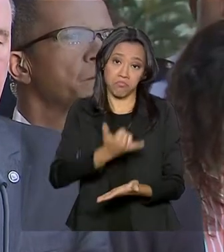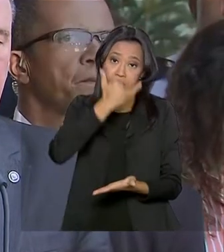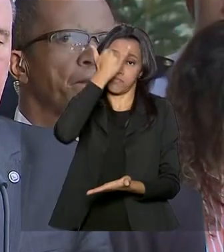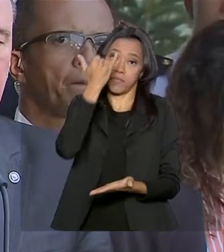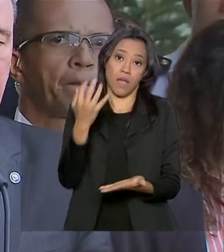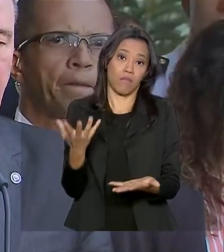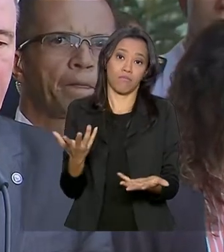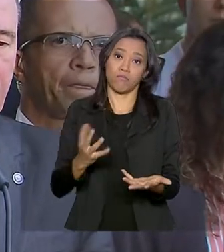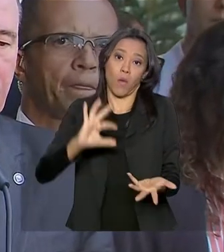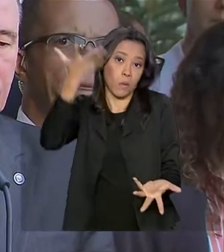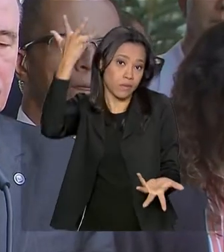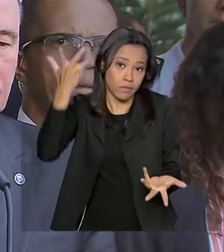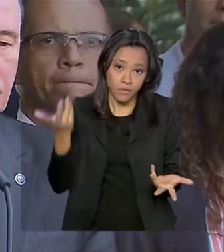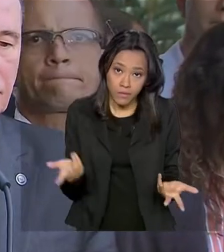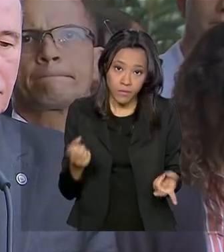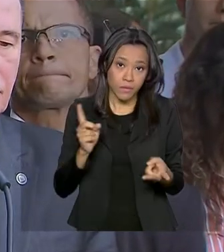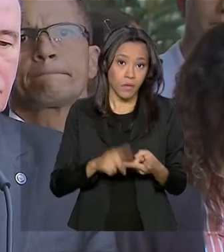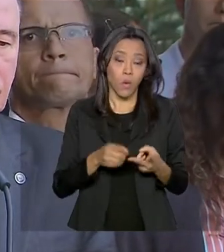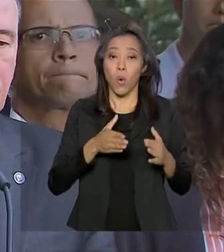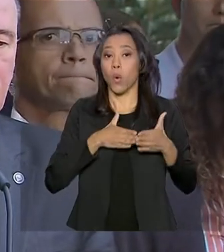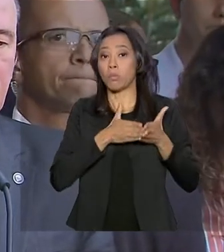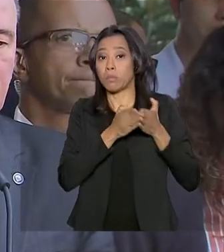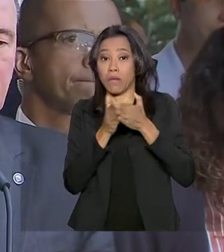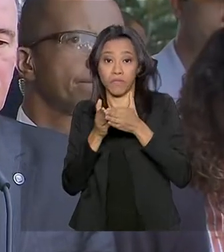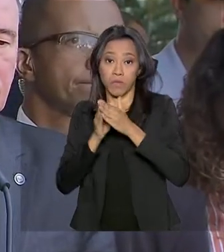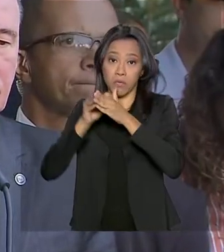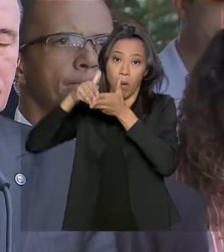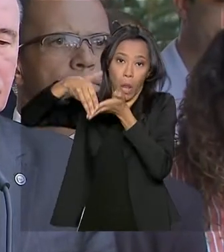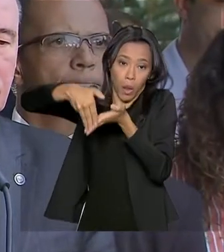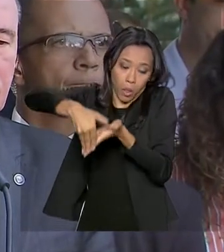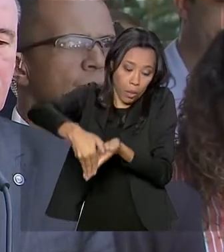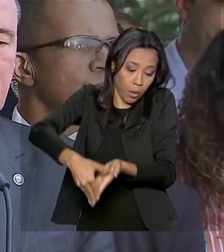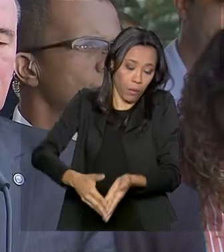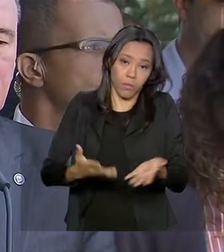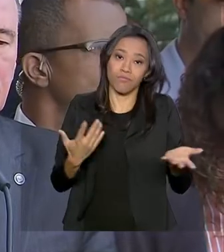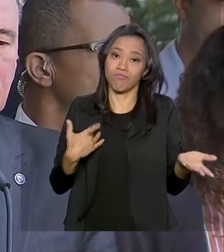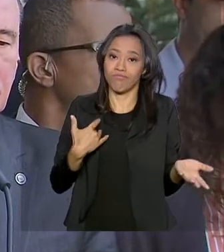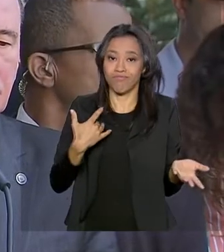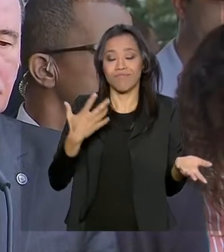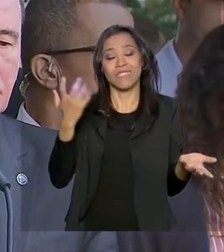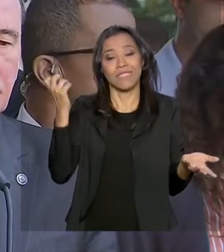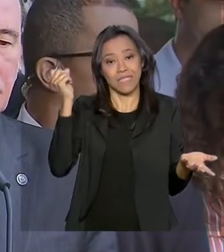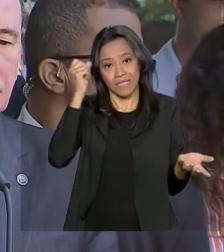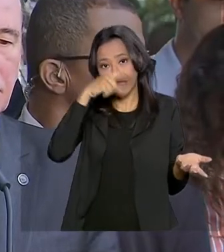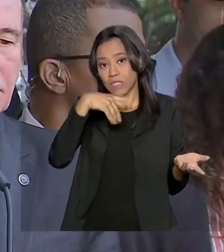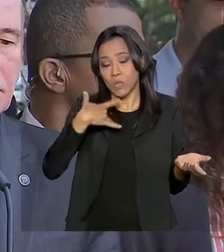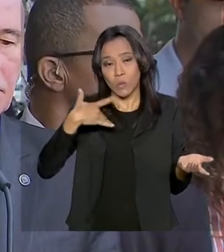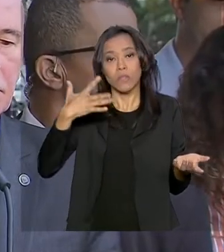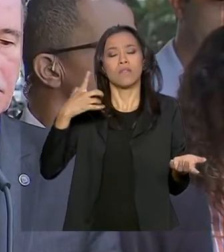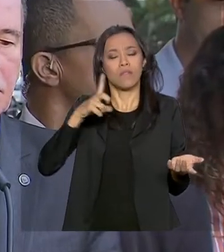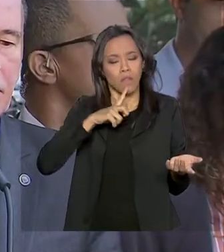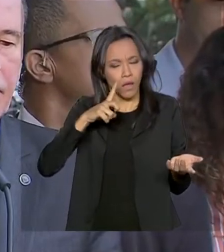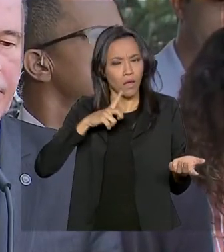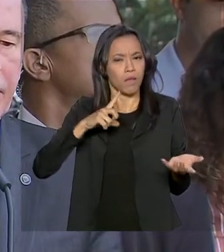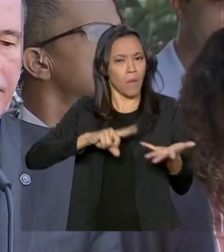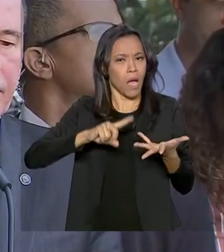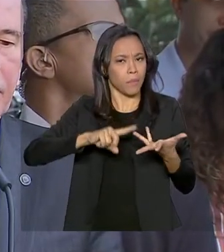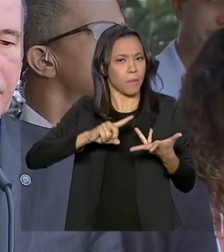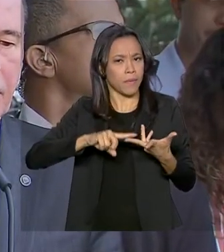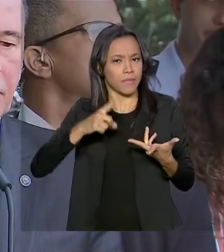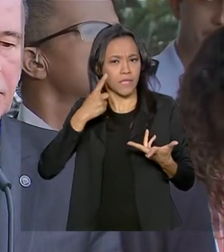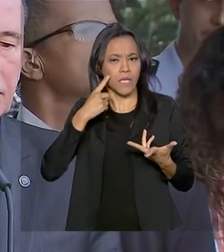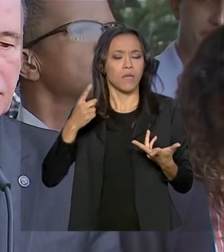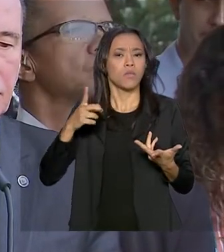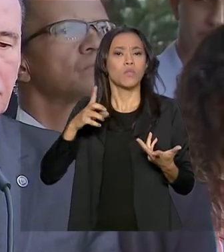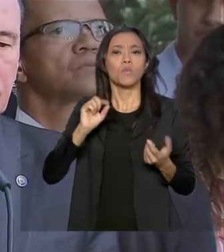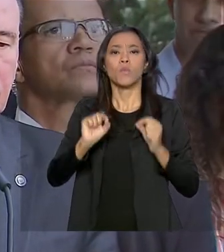pode ser um navio que naufragou também. Agora é complexo, existe a possibilidade. Temos